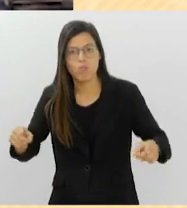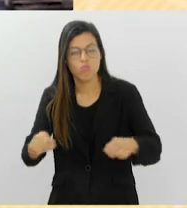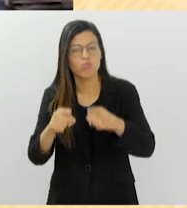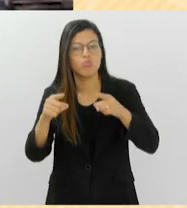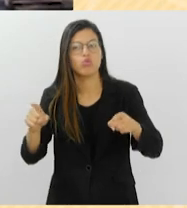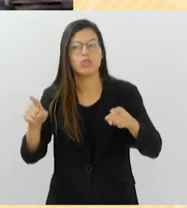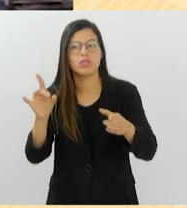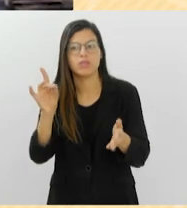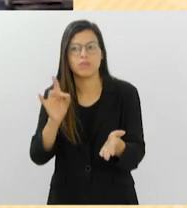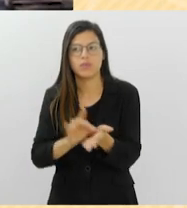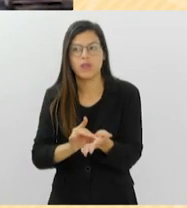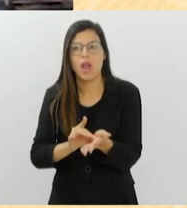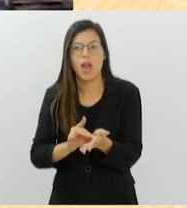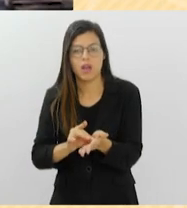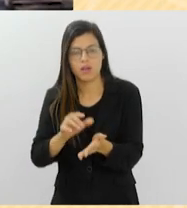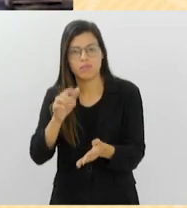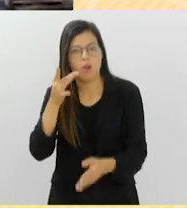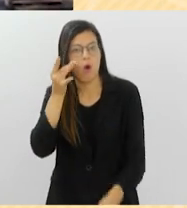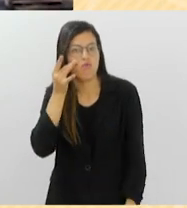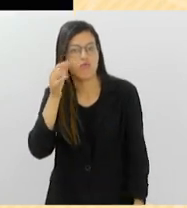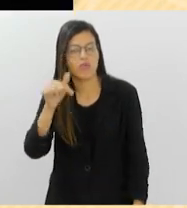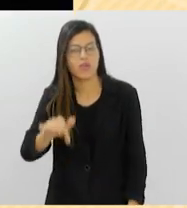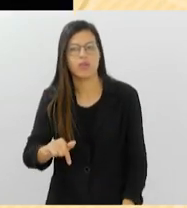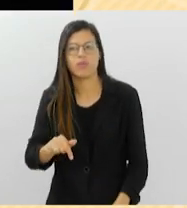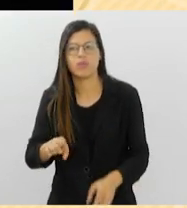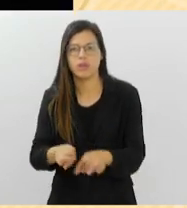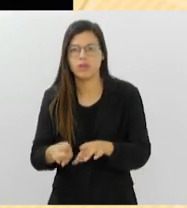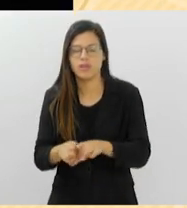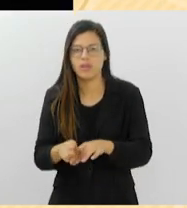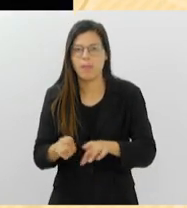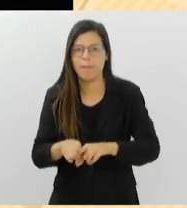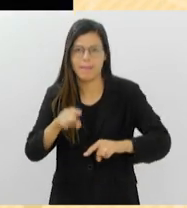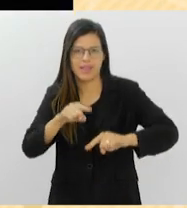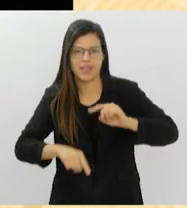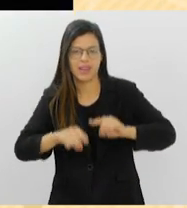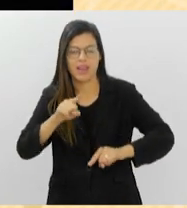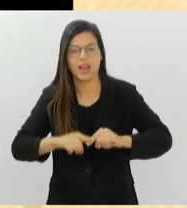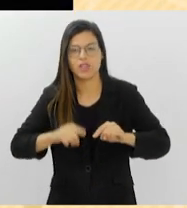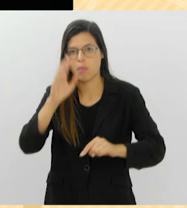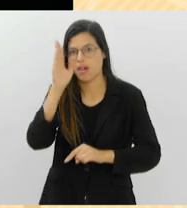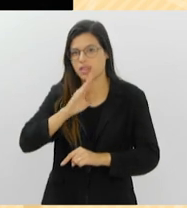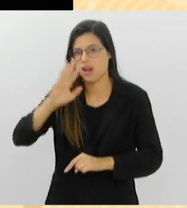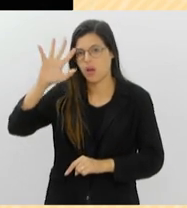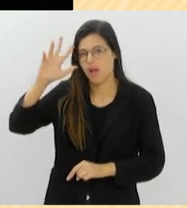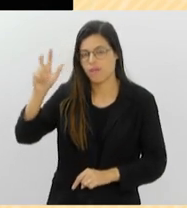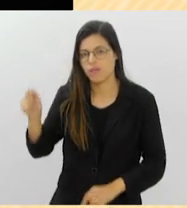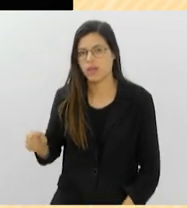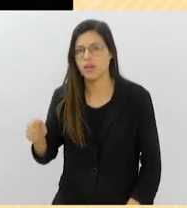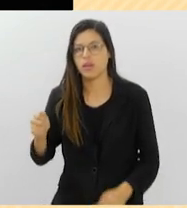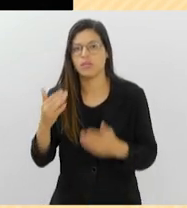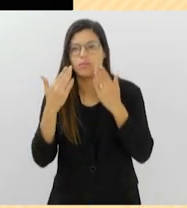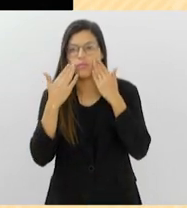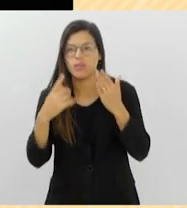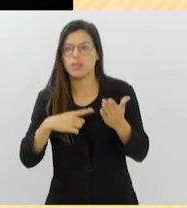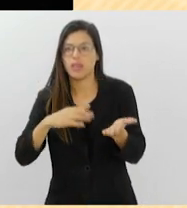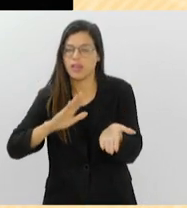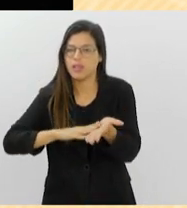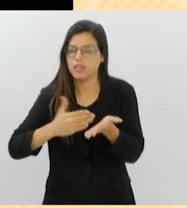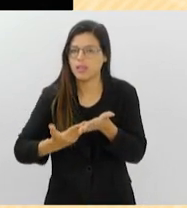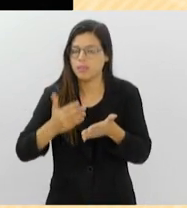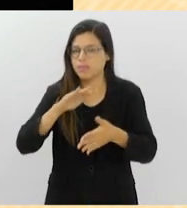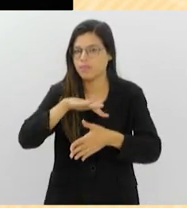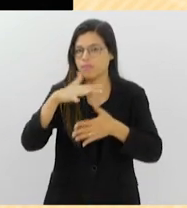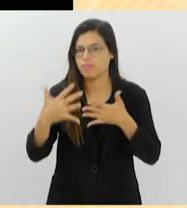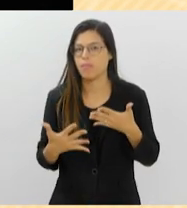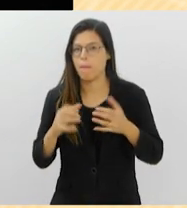cantadas e tocadas ao vivo, com instrumentos brasileiros e africanos. A encenação conta com intérprete de Libras e você